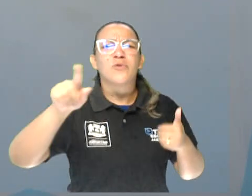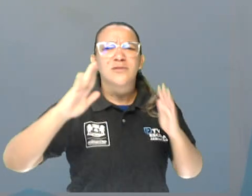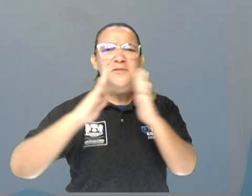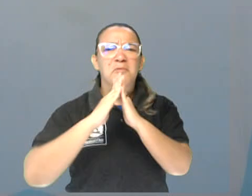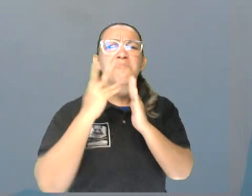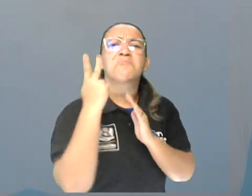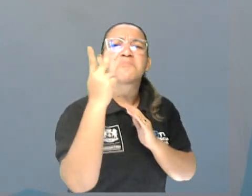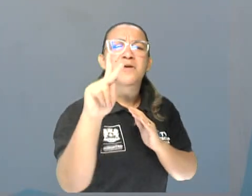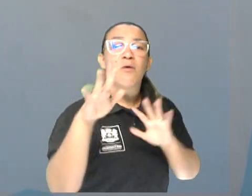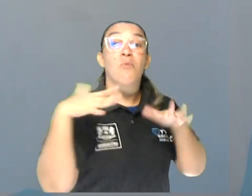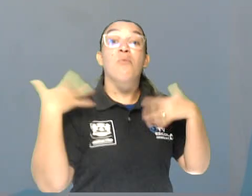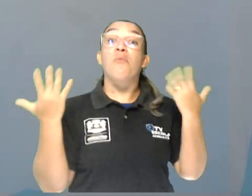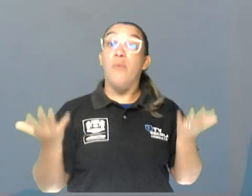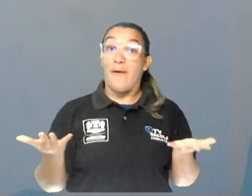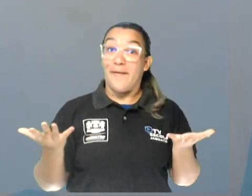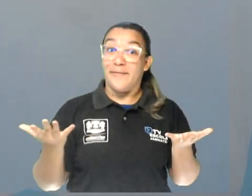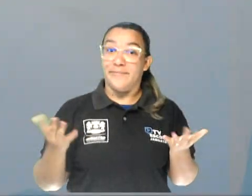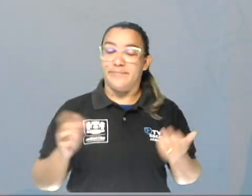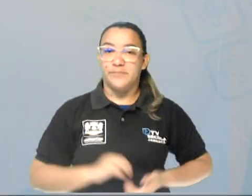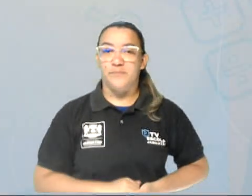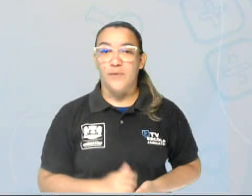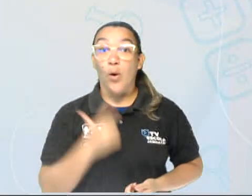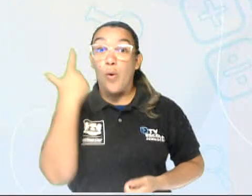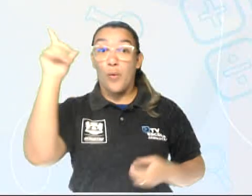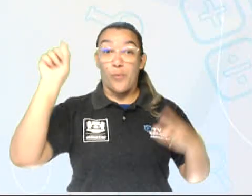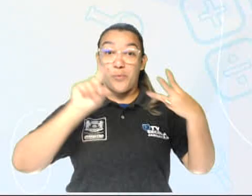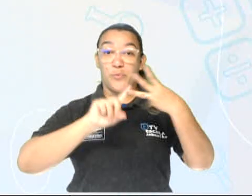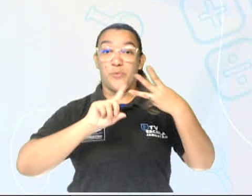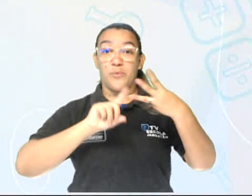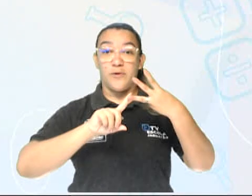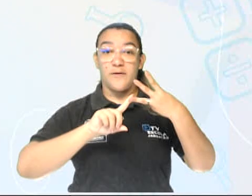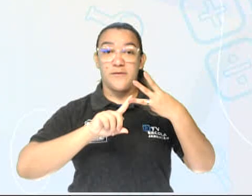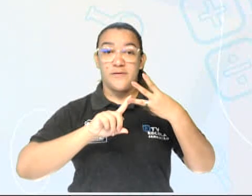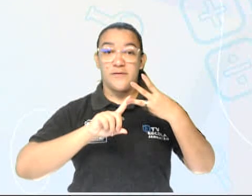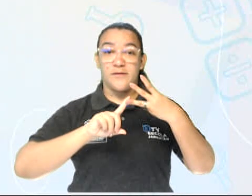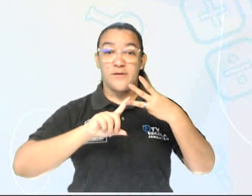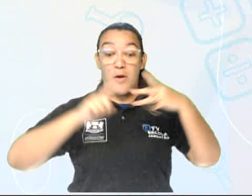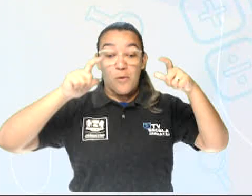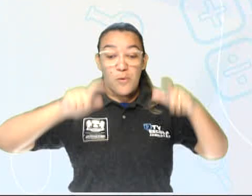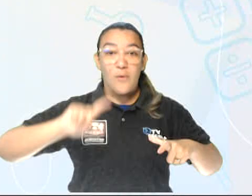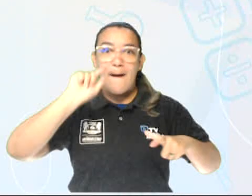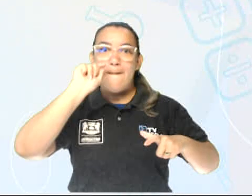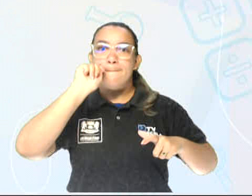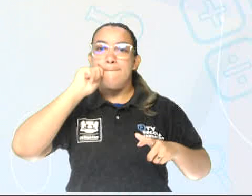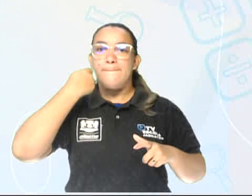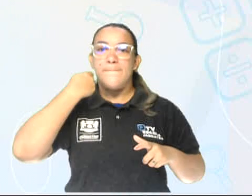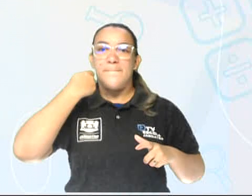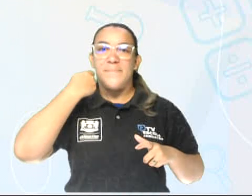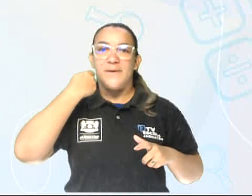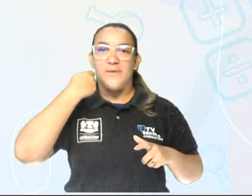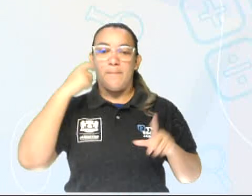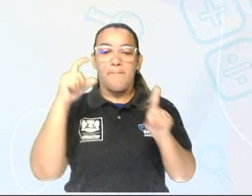Então, vamos agora para a próxima palavra. Backery. Repitam comigo.